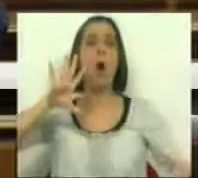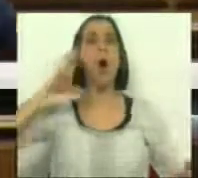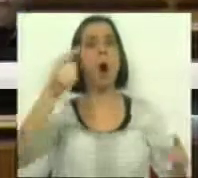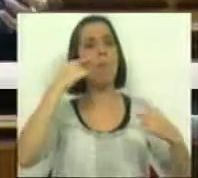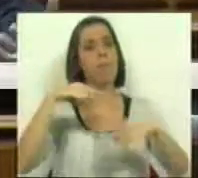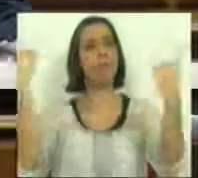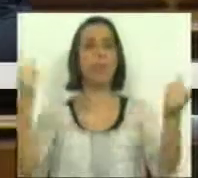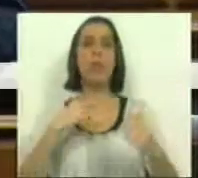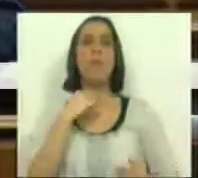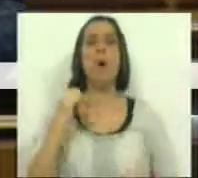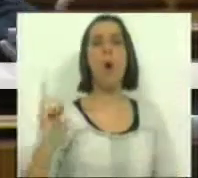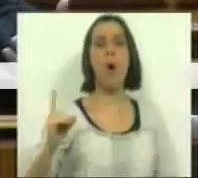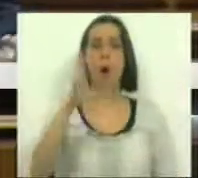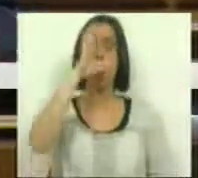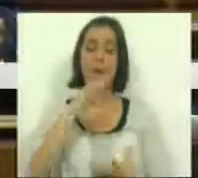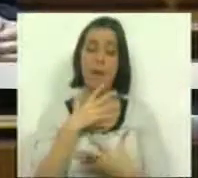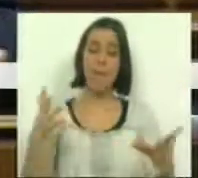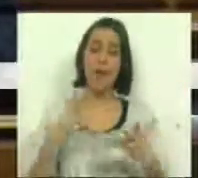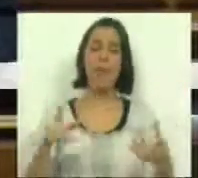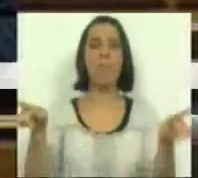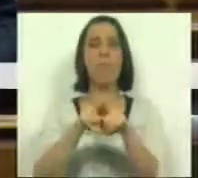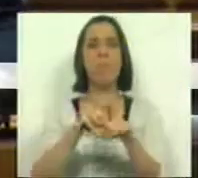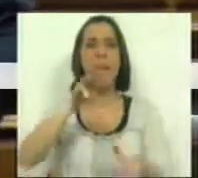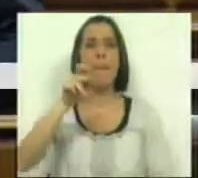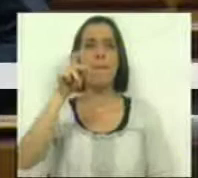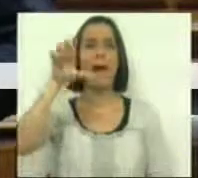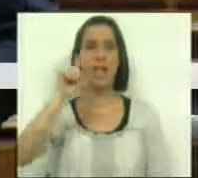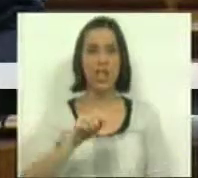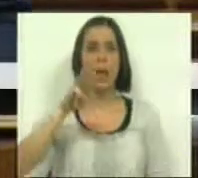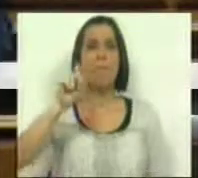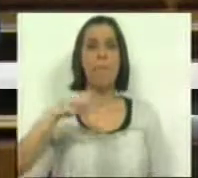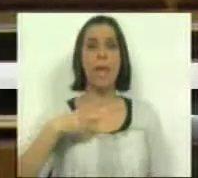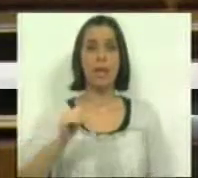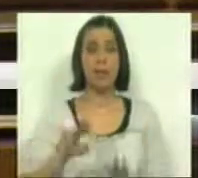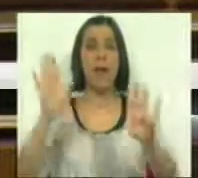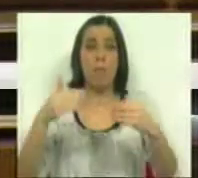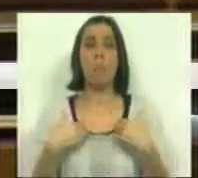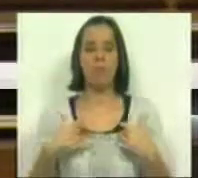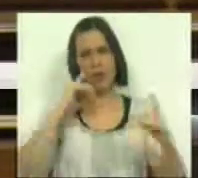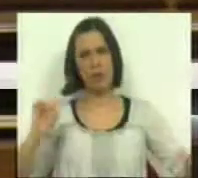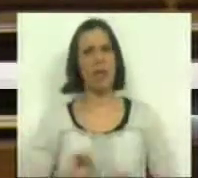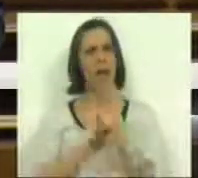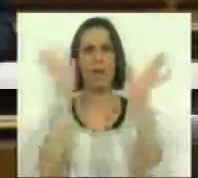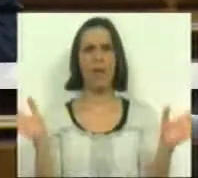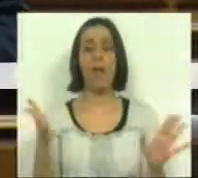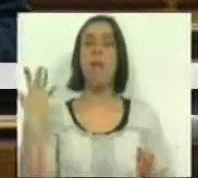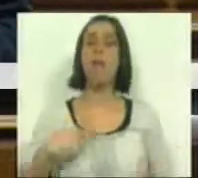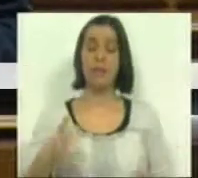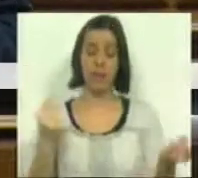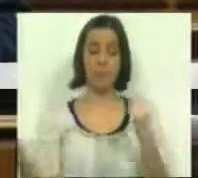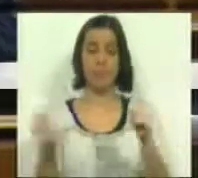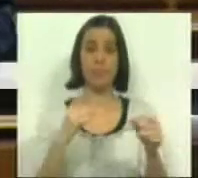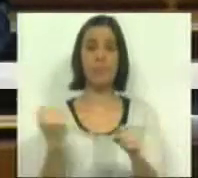país neste porta-voz do Governo e da maioria que se transformou Marcos Mendes. Mas da nossa parte está claro que se querem